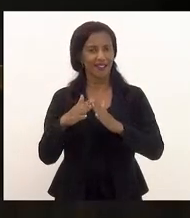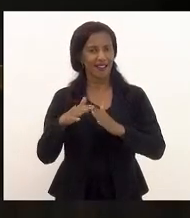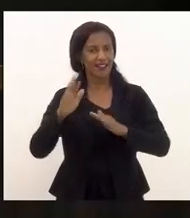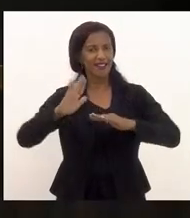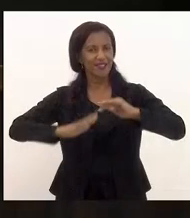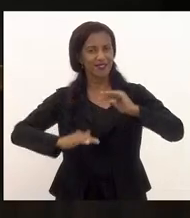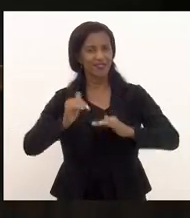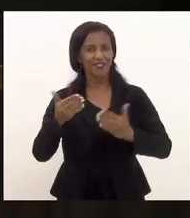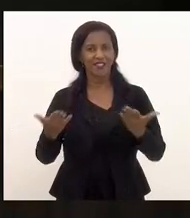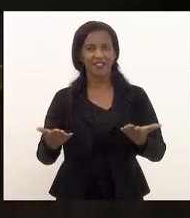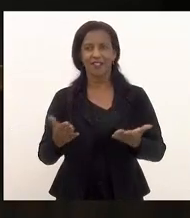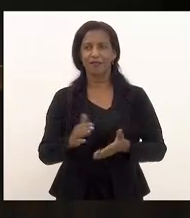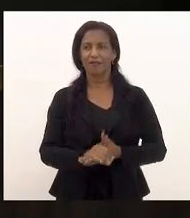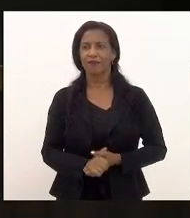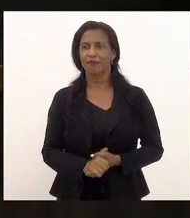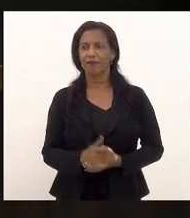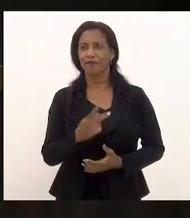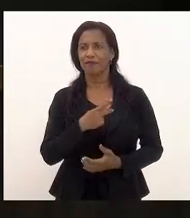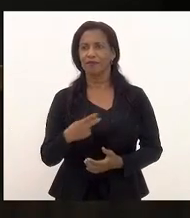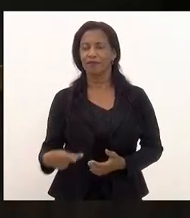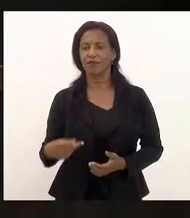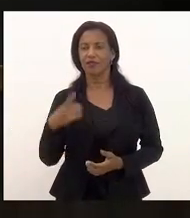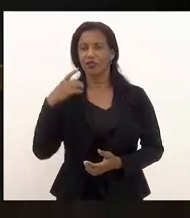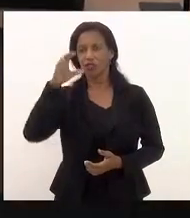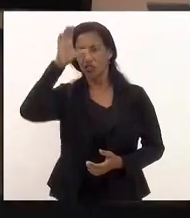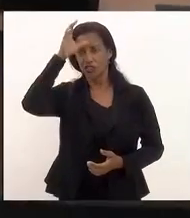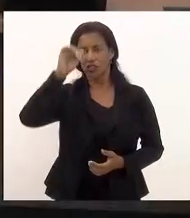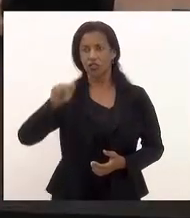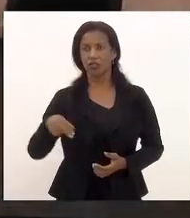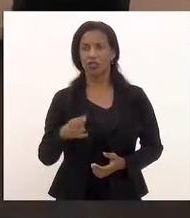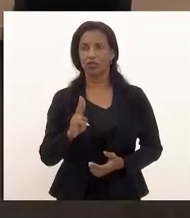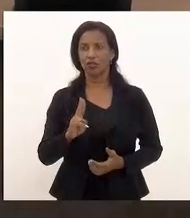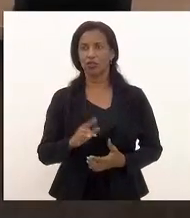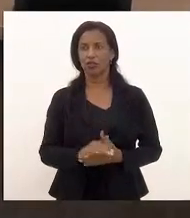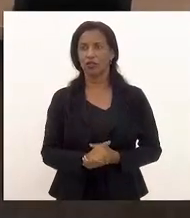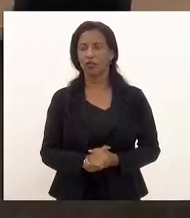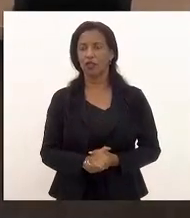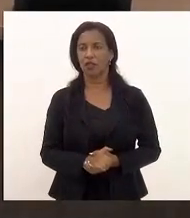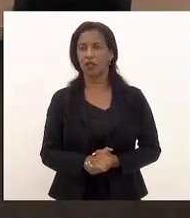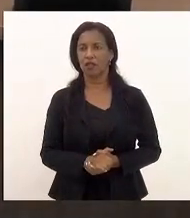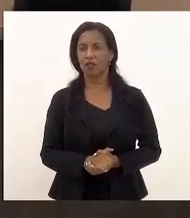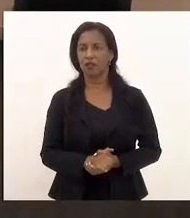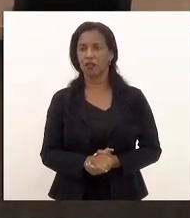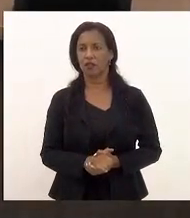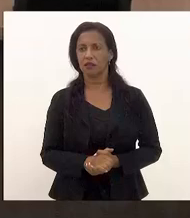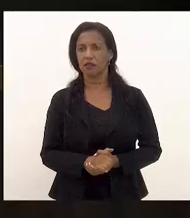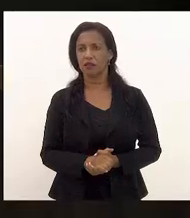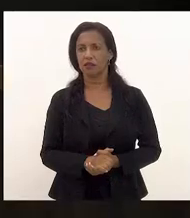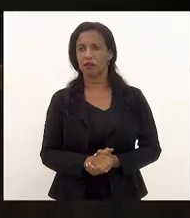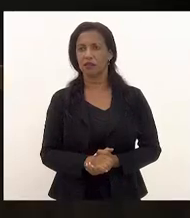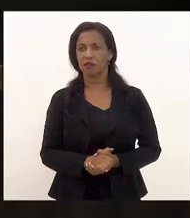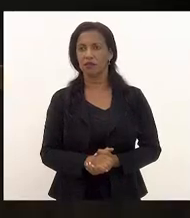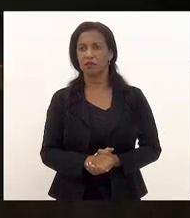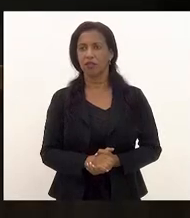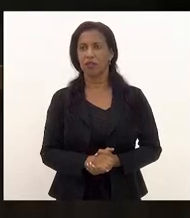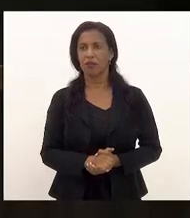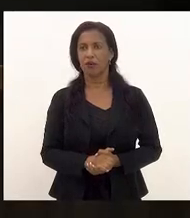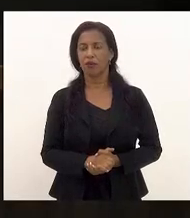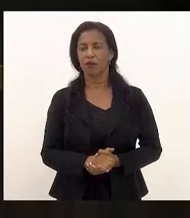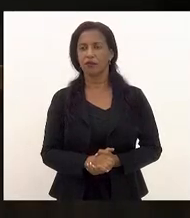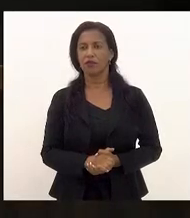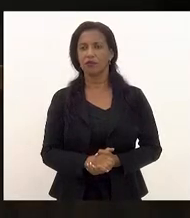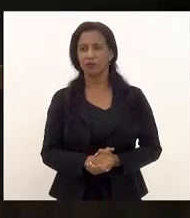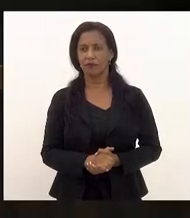competente deputada nossa vice-presidente deputada Tia Ju último orador inscrito é o deputado Alexandre